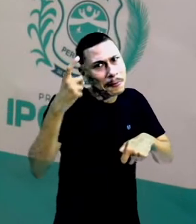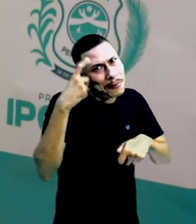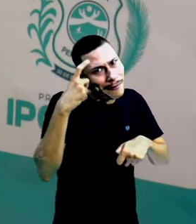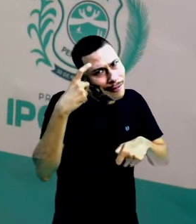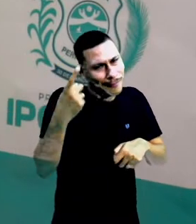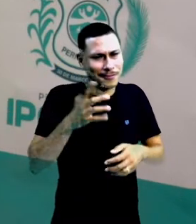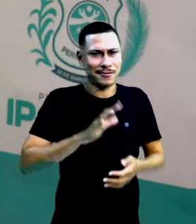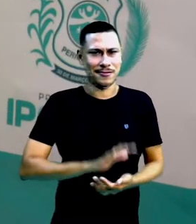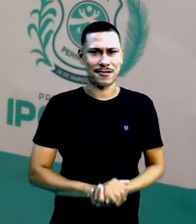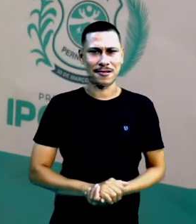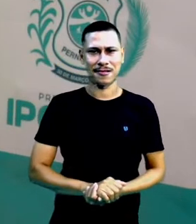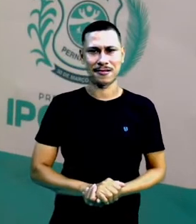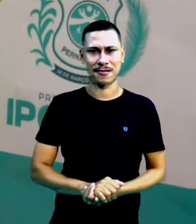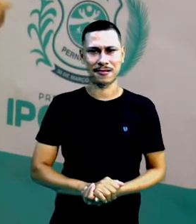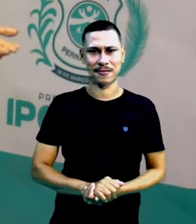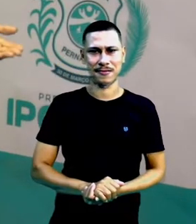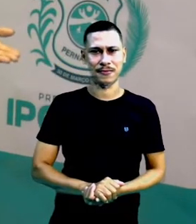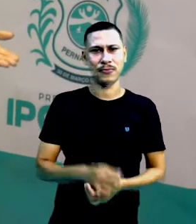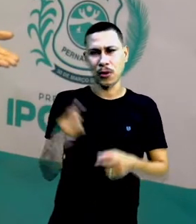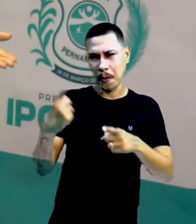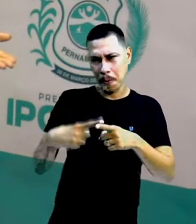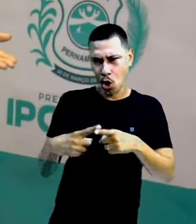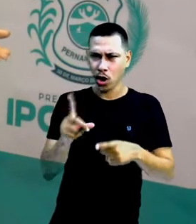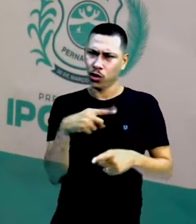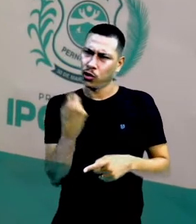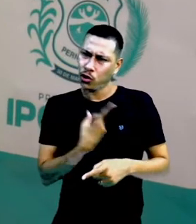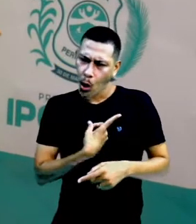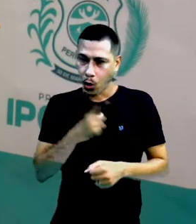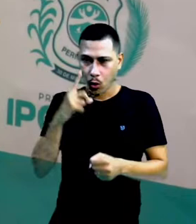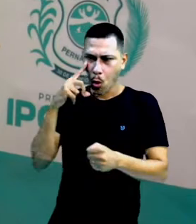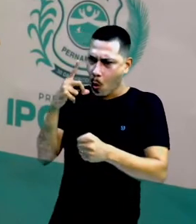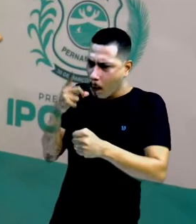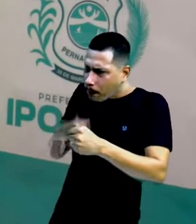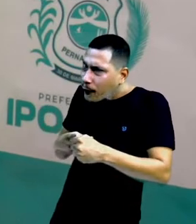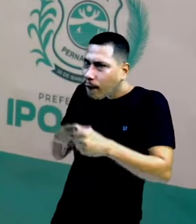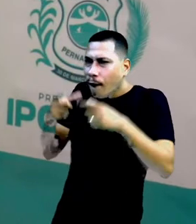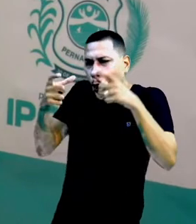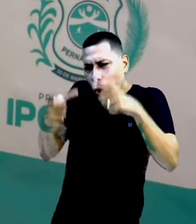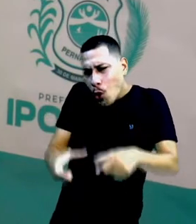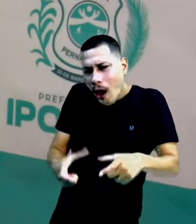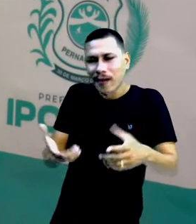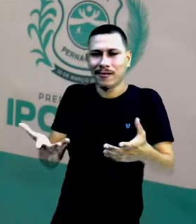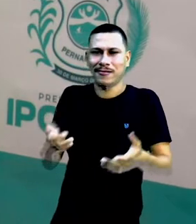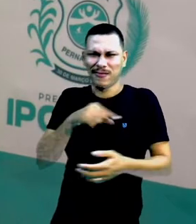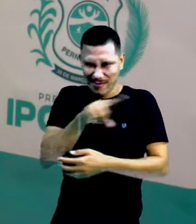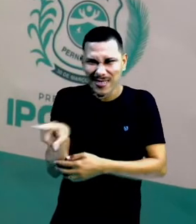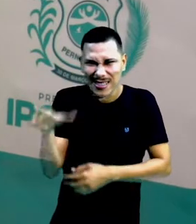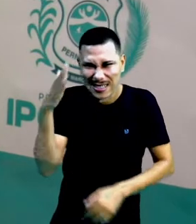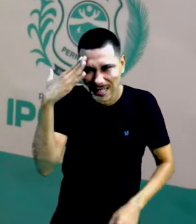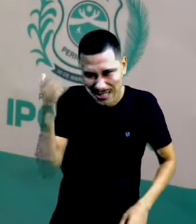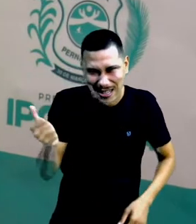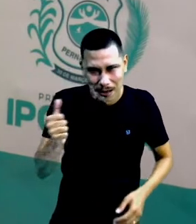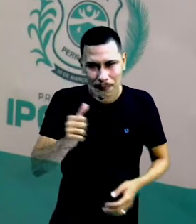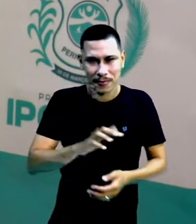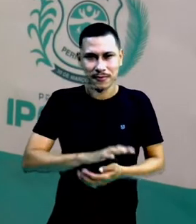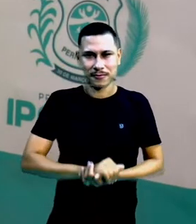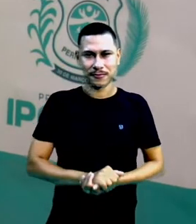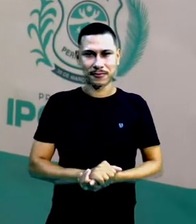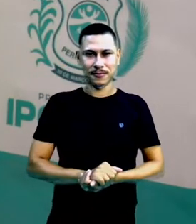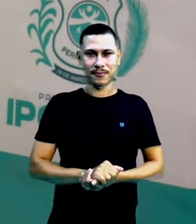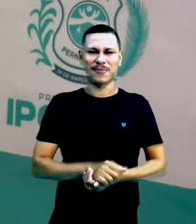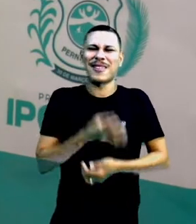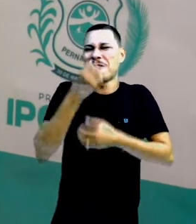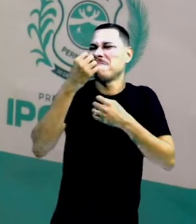Porque aqui a gente estamos querendo descobrir que lugar é esse. Vocês aí já sabem? Já descobriram?